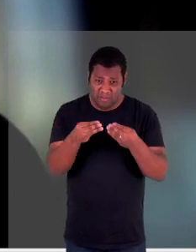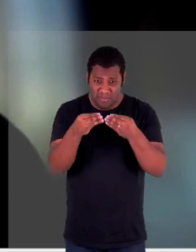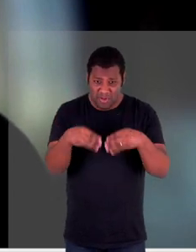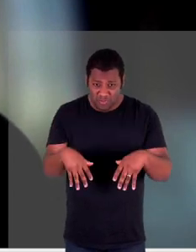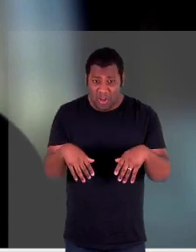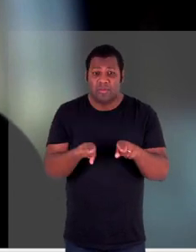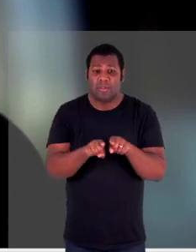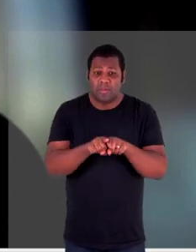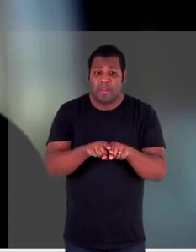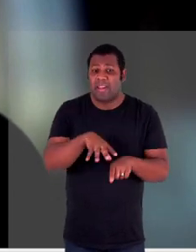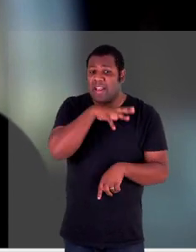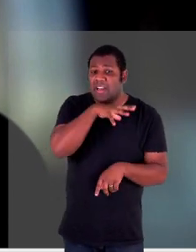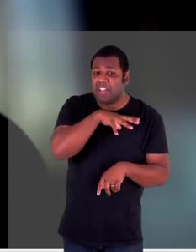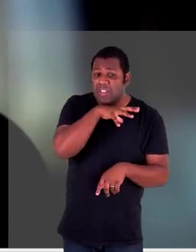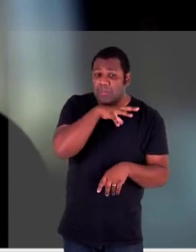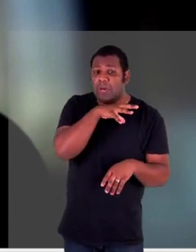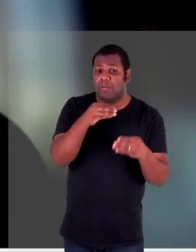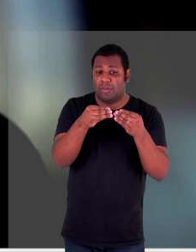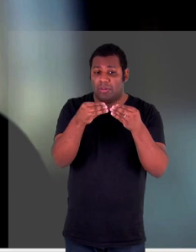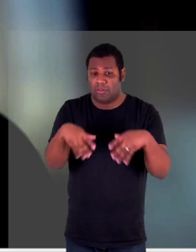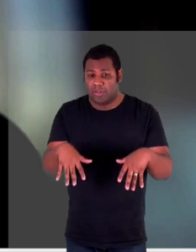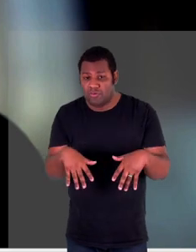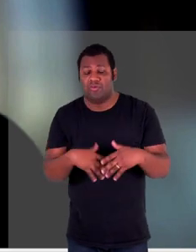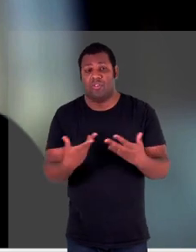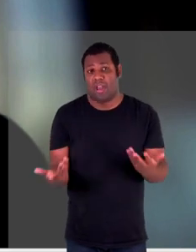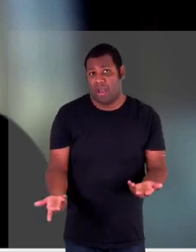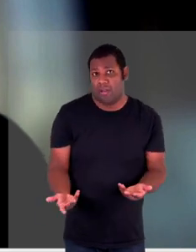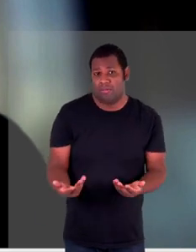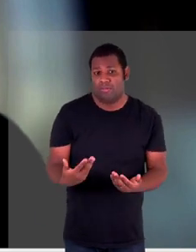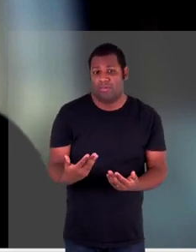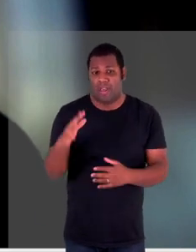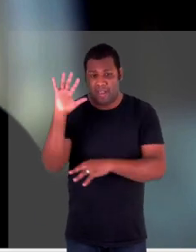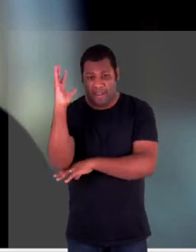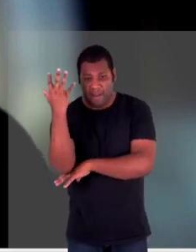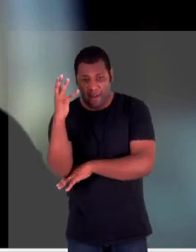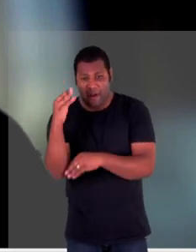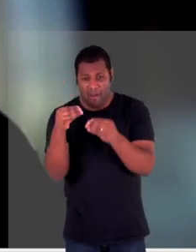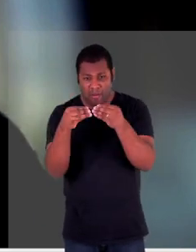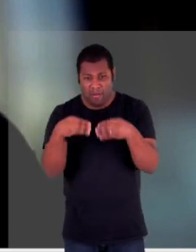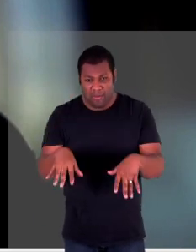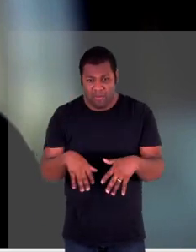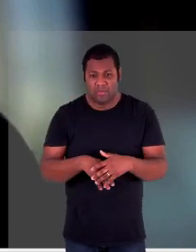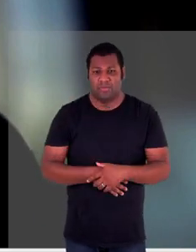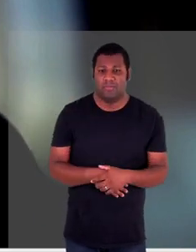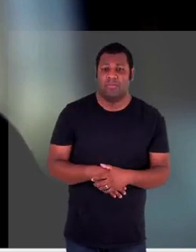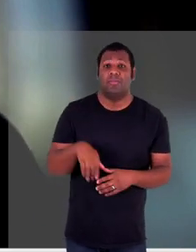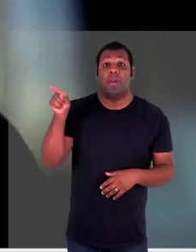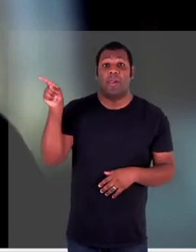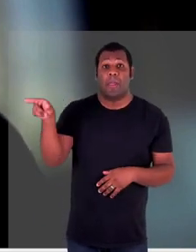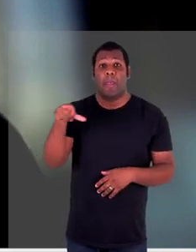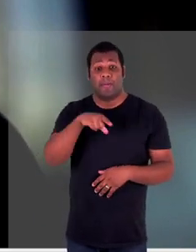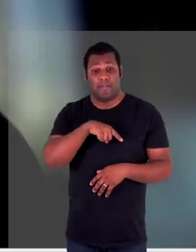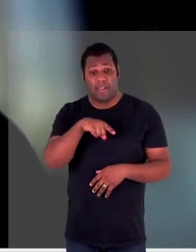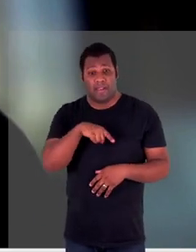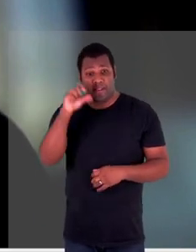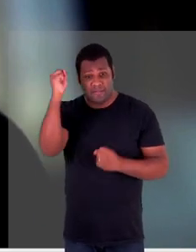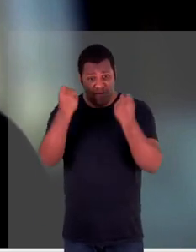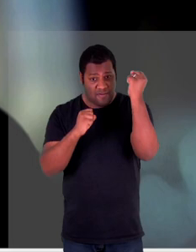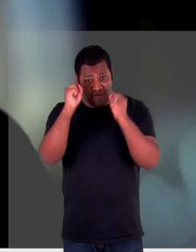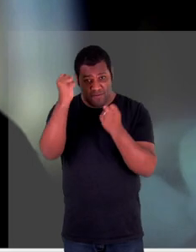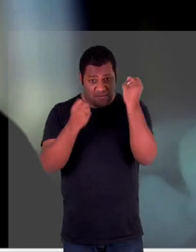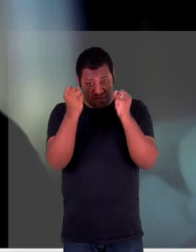a explosão da barragem de Nova Karhovka aqui ao sul da Ucrânia no Oblaste de Herson que